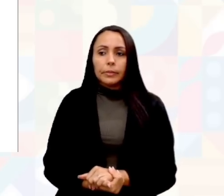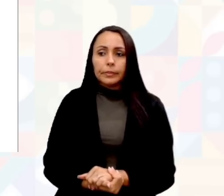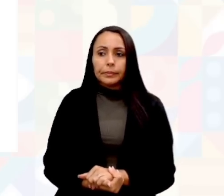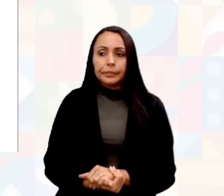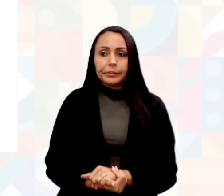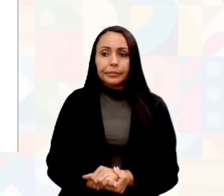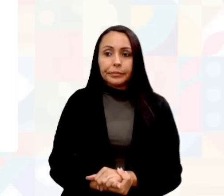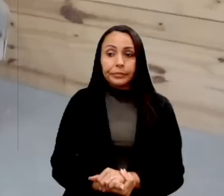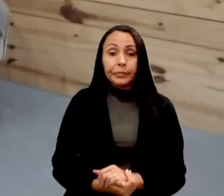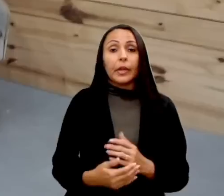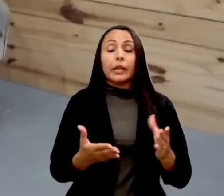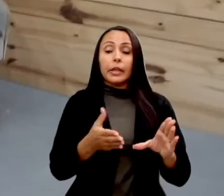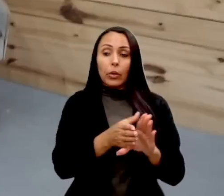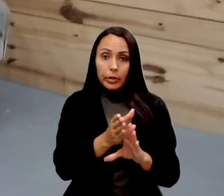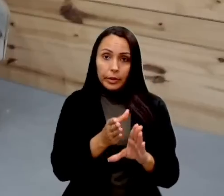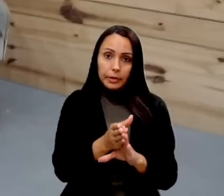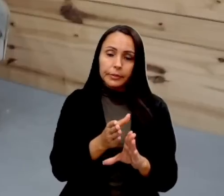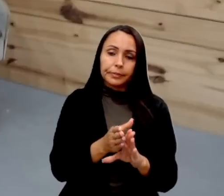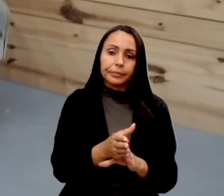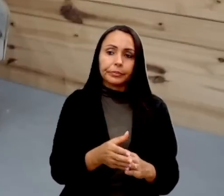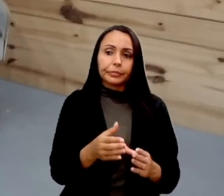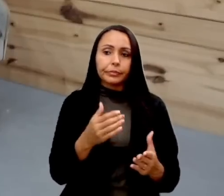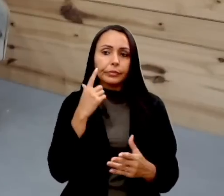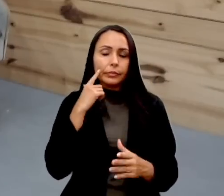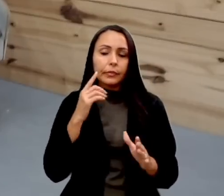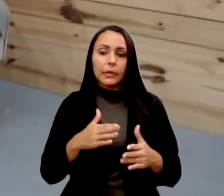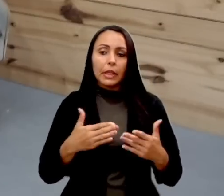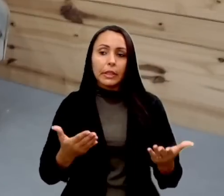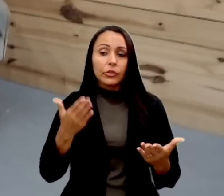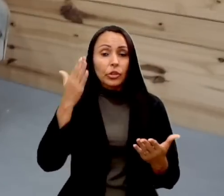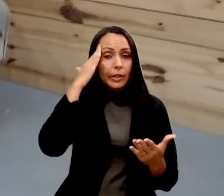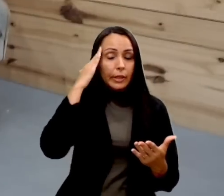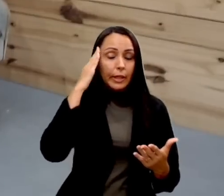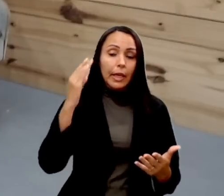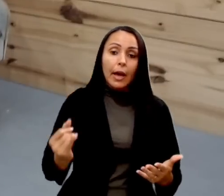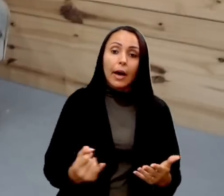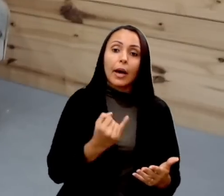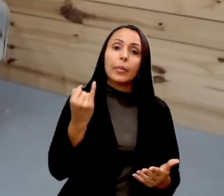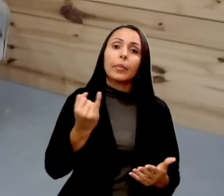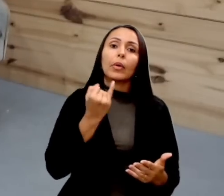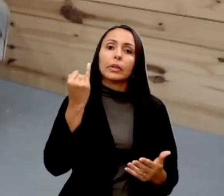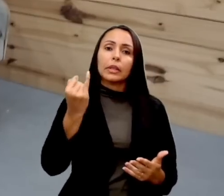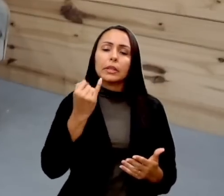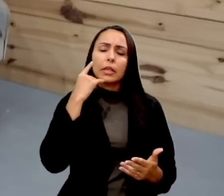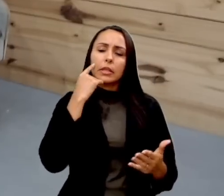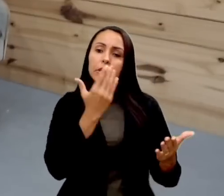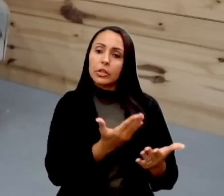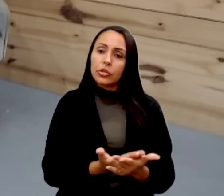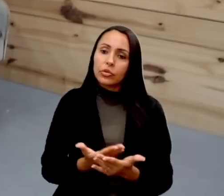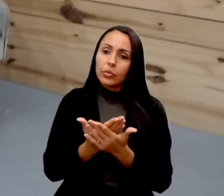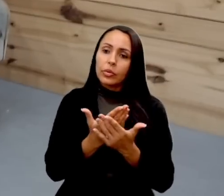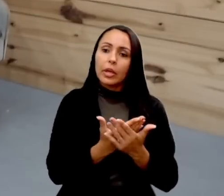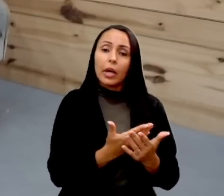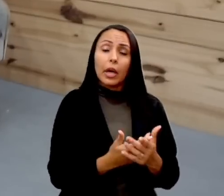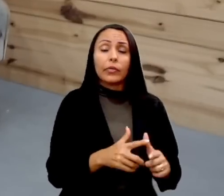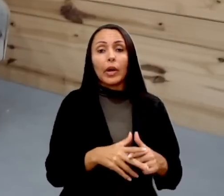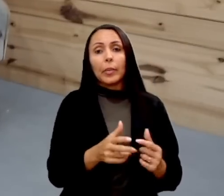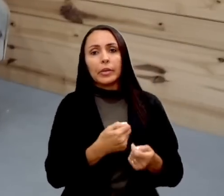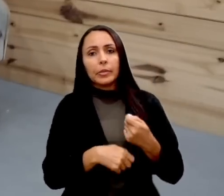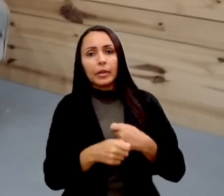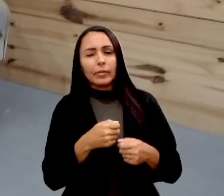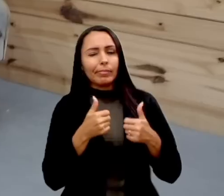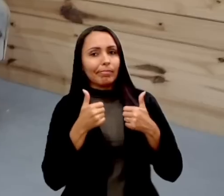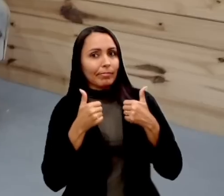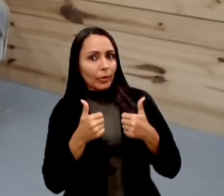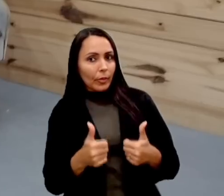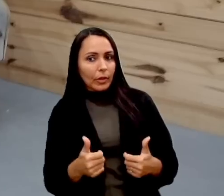orientação. De orientação. E daí a necessidade de nós entendermos a importância de se estudar as ferramentas administrativas. Correto. Como